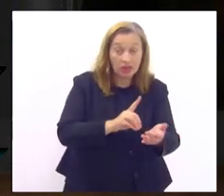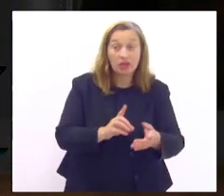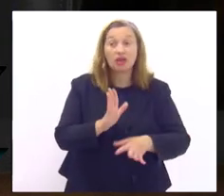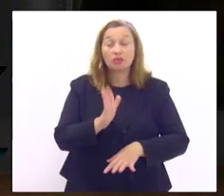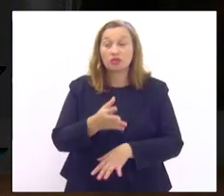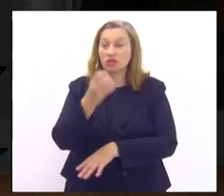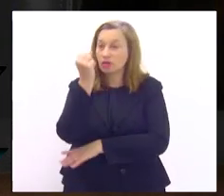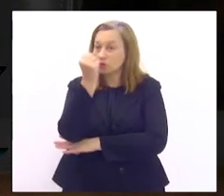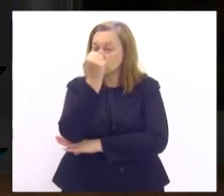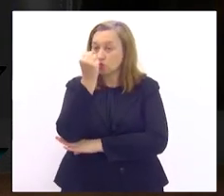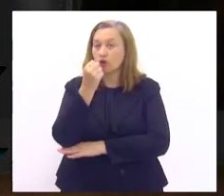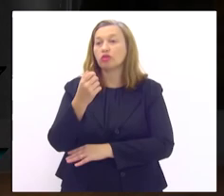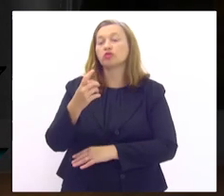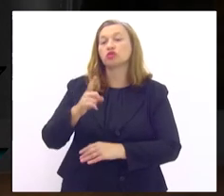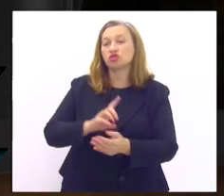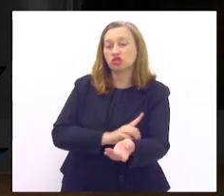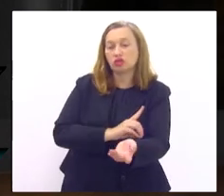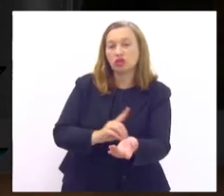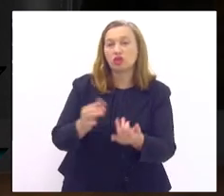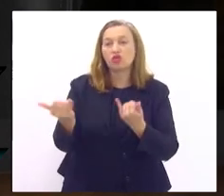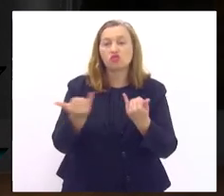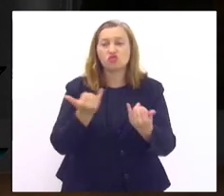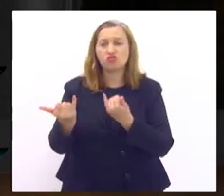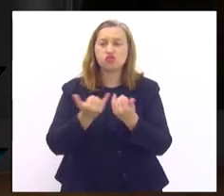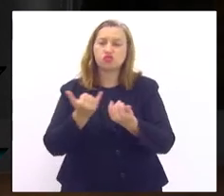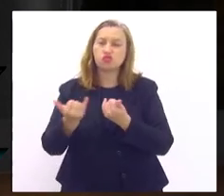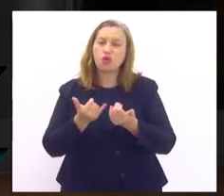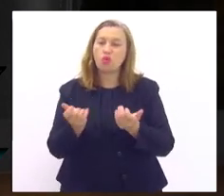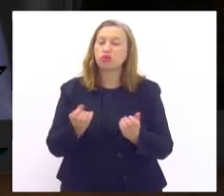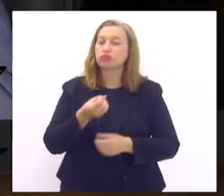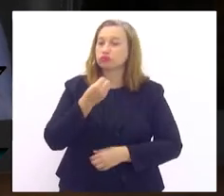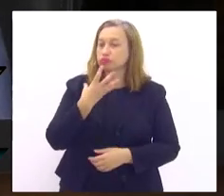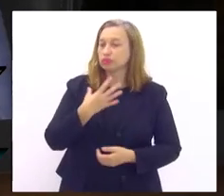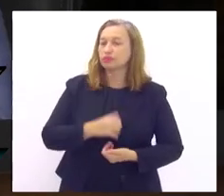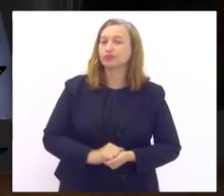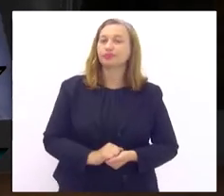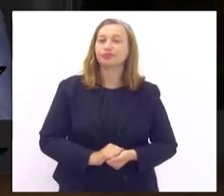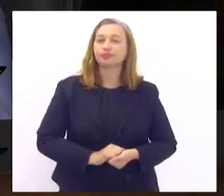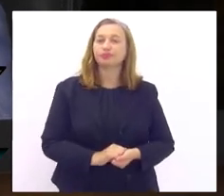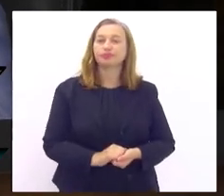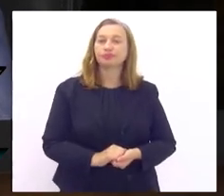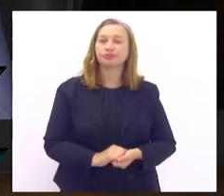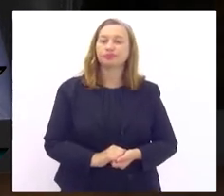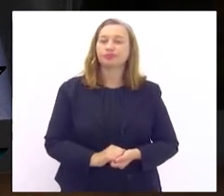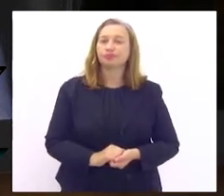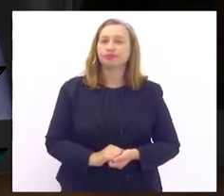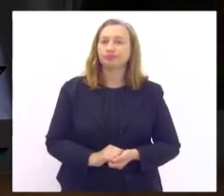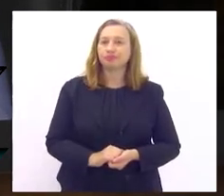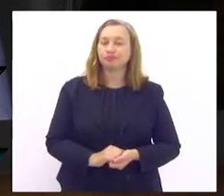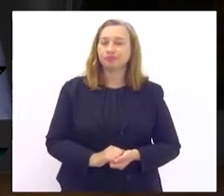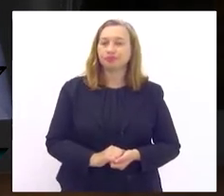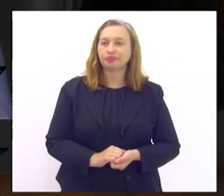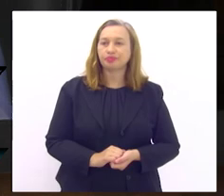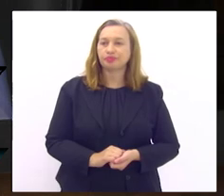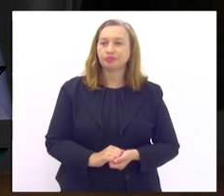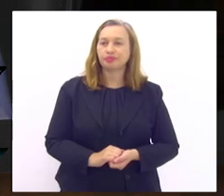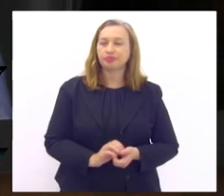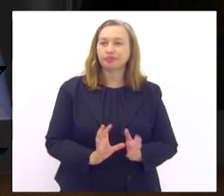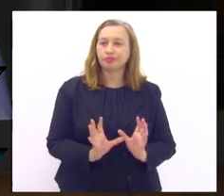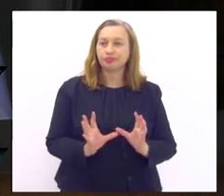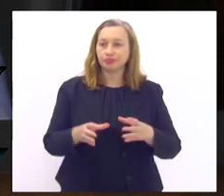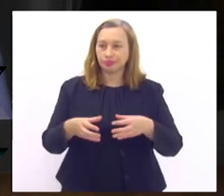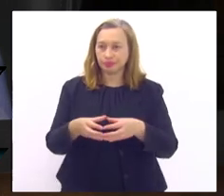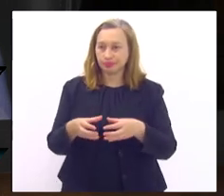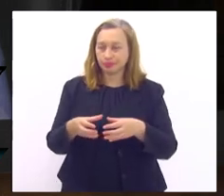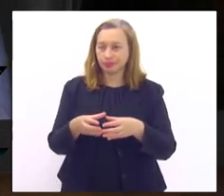essa com essa informação tão pontual e tão precisa essa vai para a equipe de médico